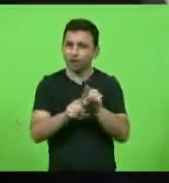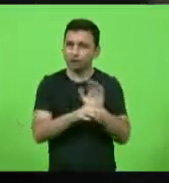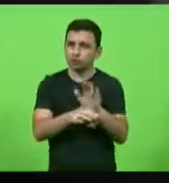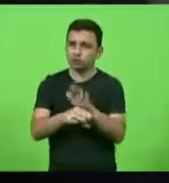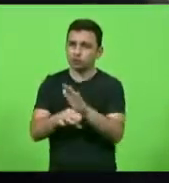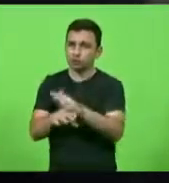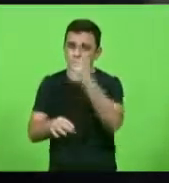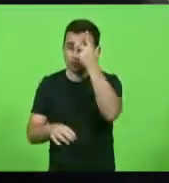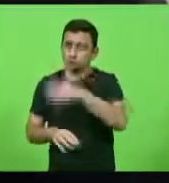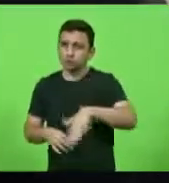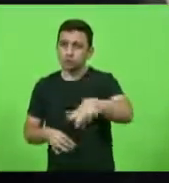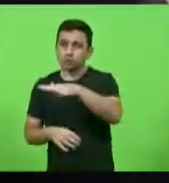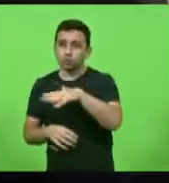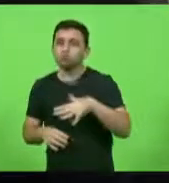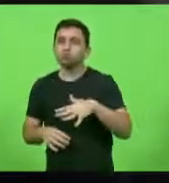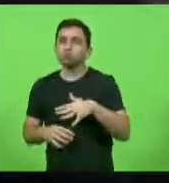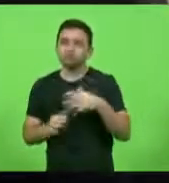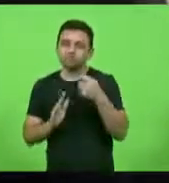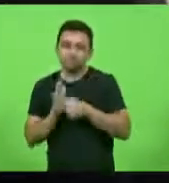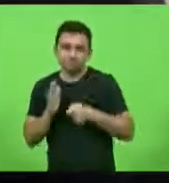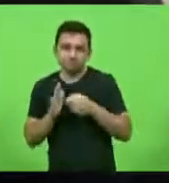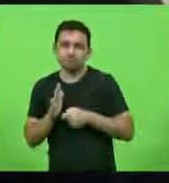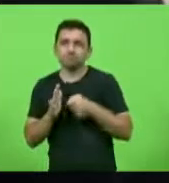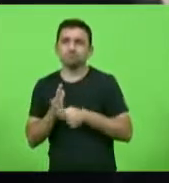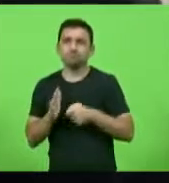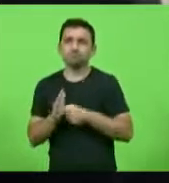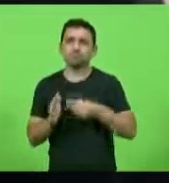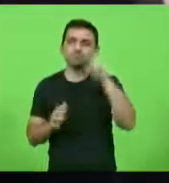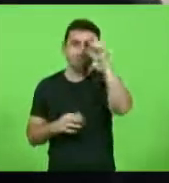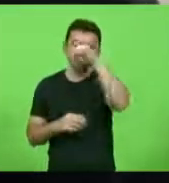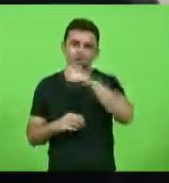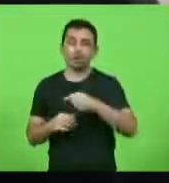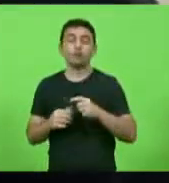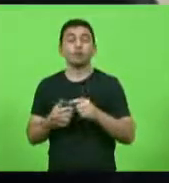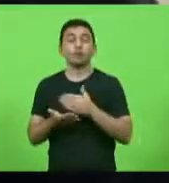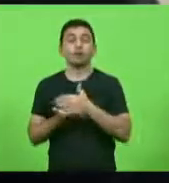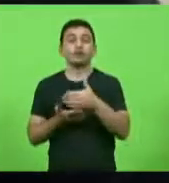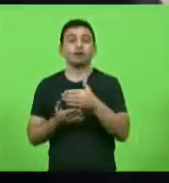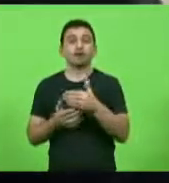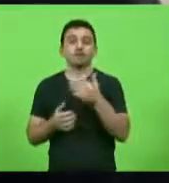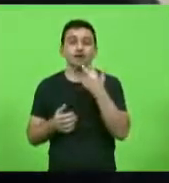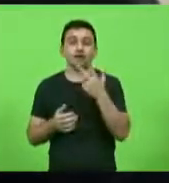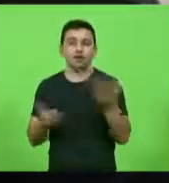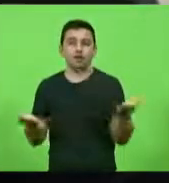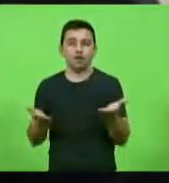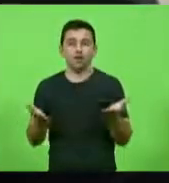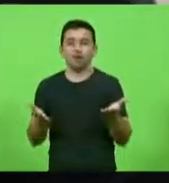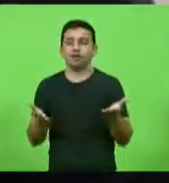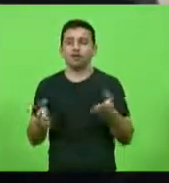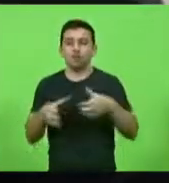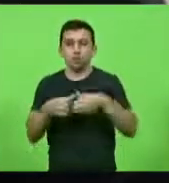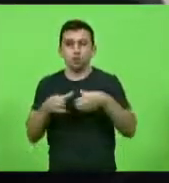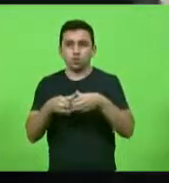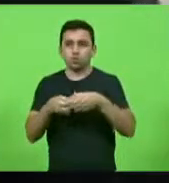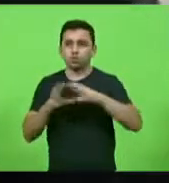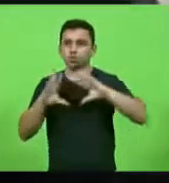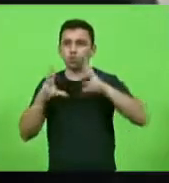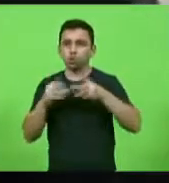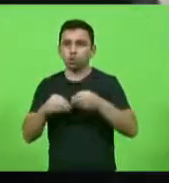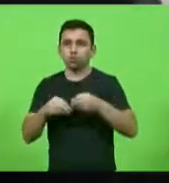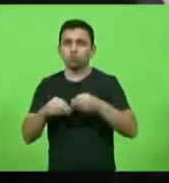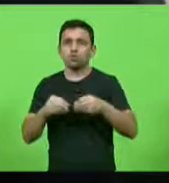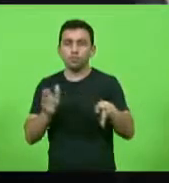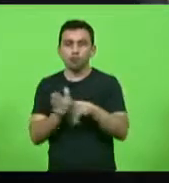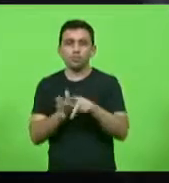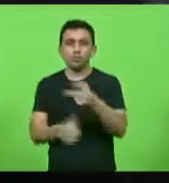enfrentando tanta dificuldade vou começar falando aqui do movimento Todos pela Vacina uma ação nacional que reúne